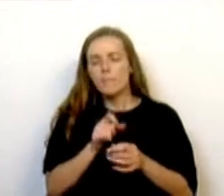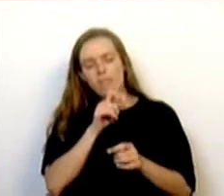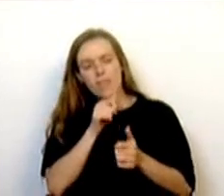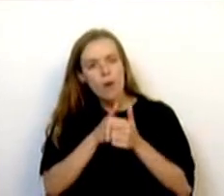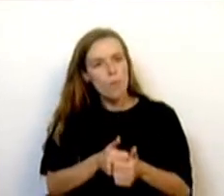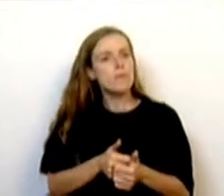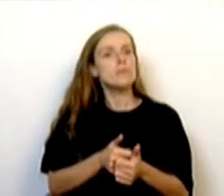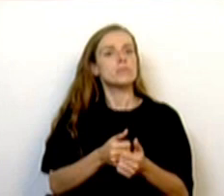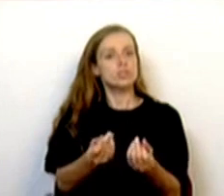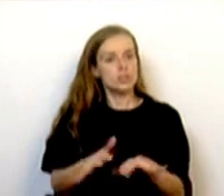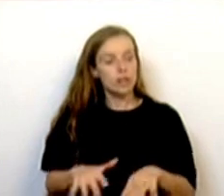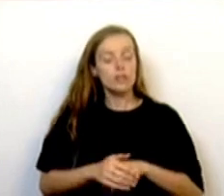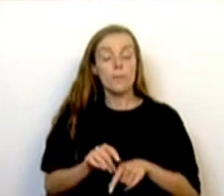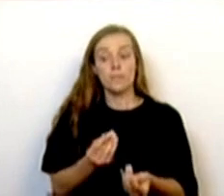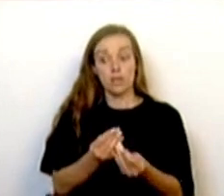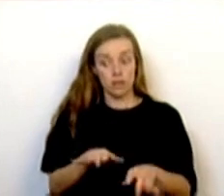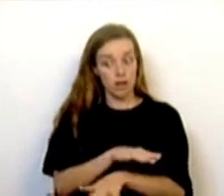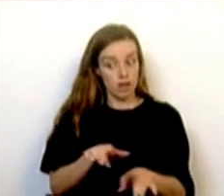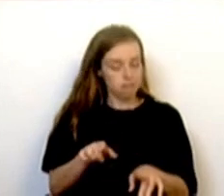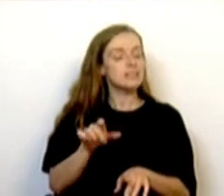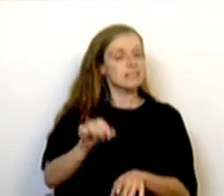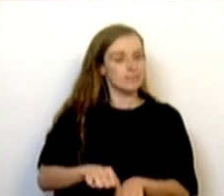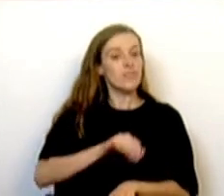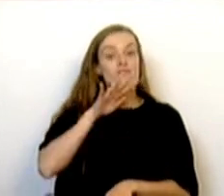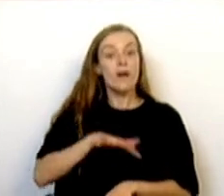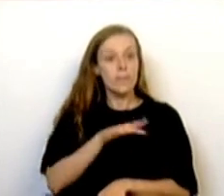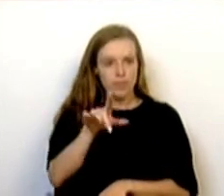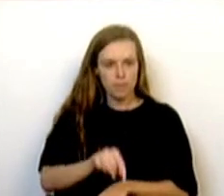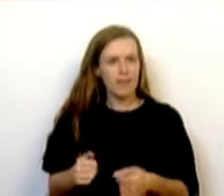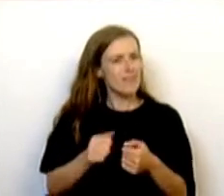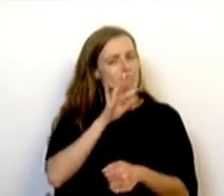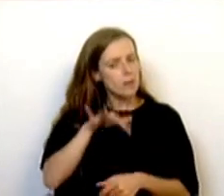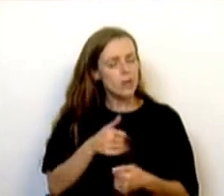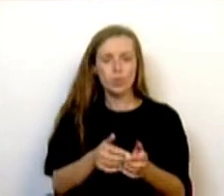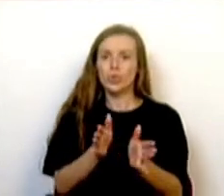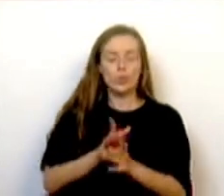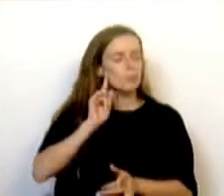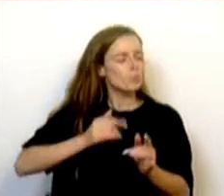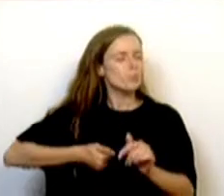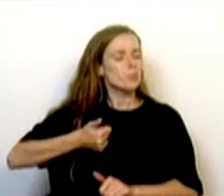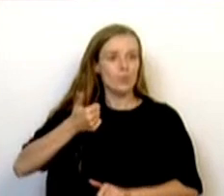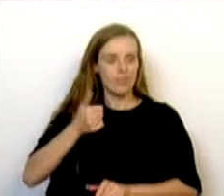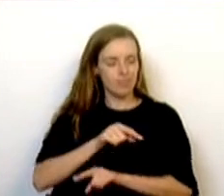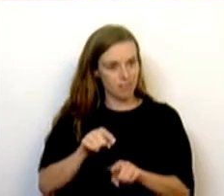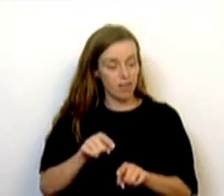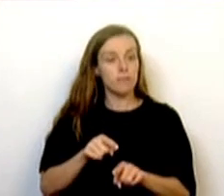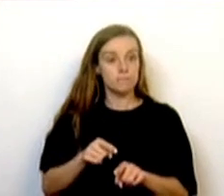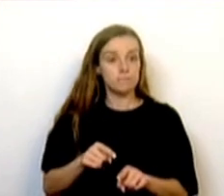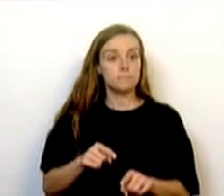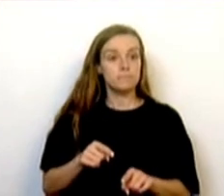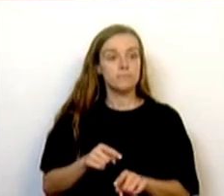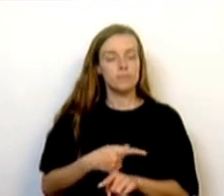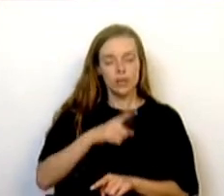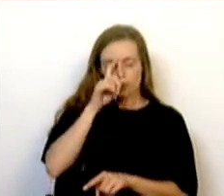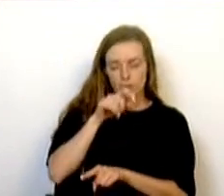Sim, as crianças e as famílias, todas as famílias, são mesmo uma prioridade. E por isso recordamos também ao